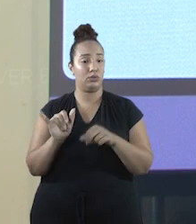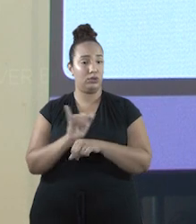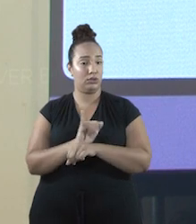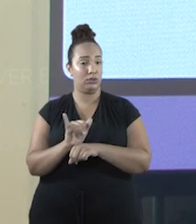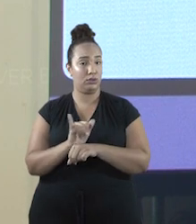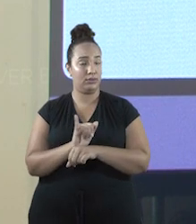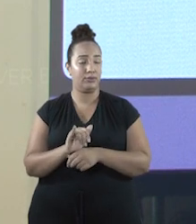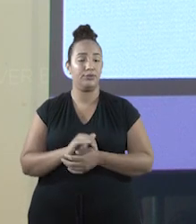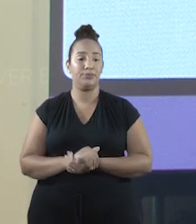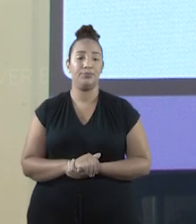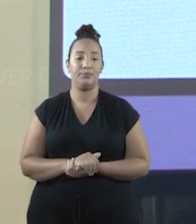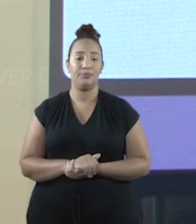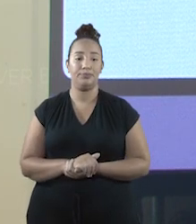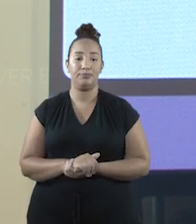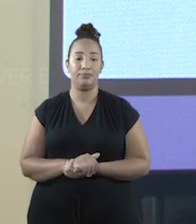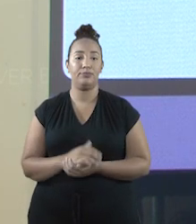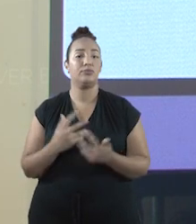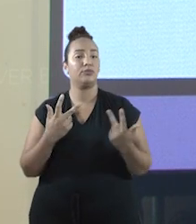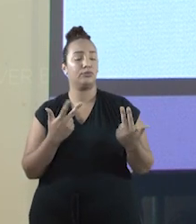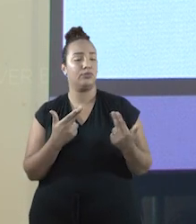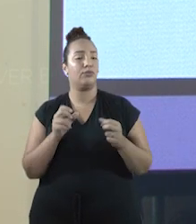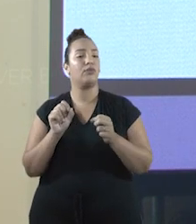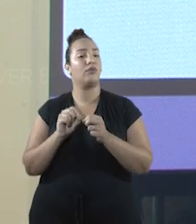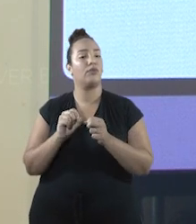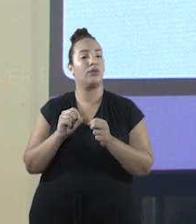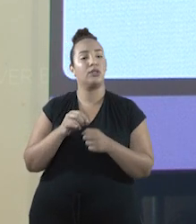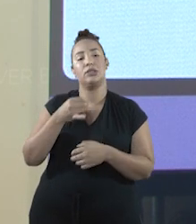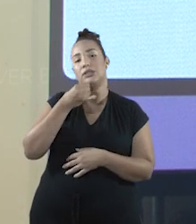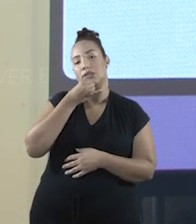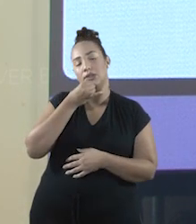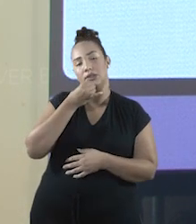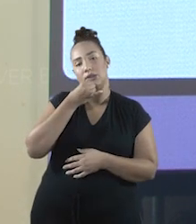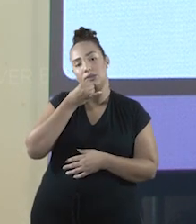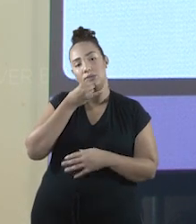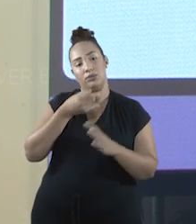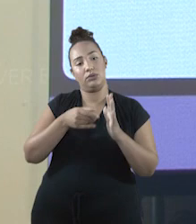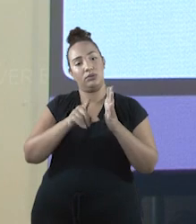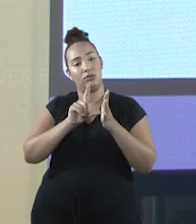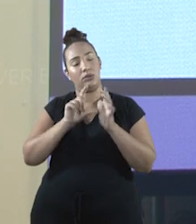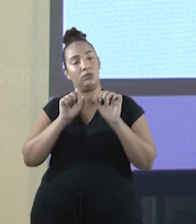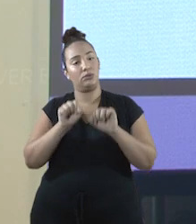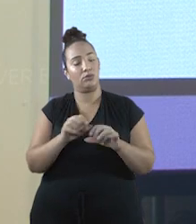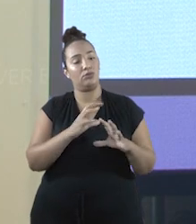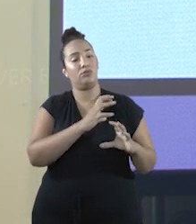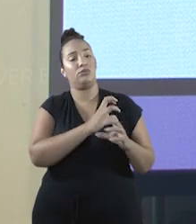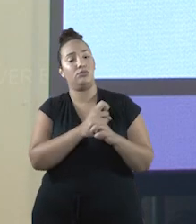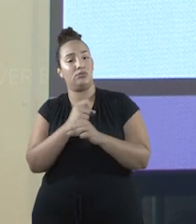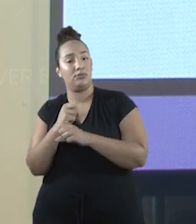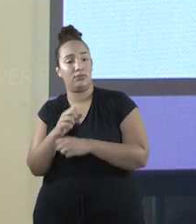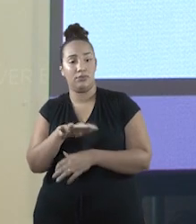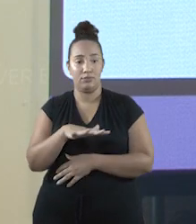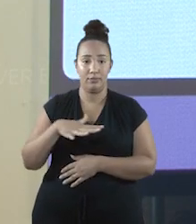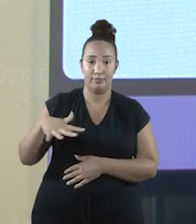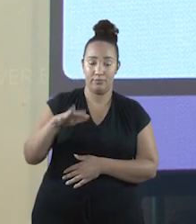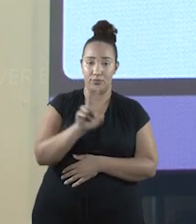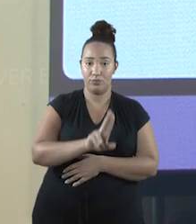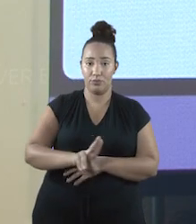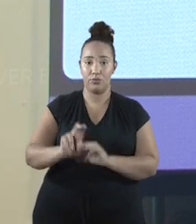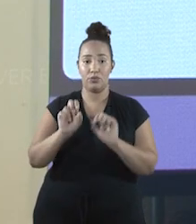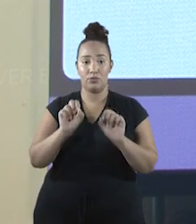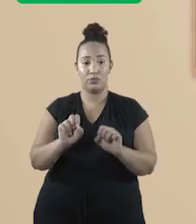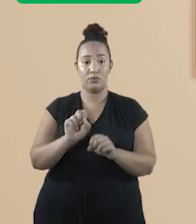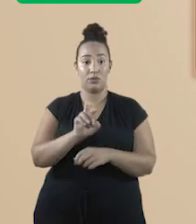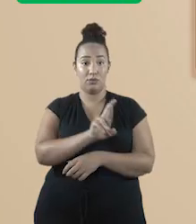Bem, assim como fizemos nos nossos exemplos, podemos calcular a área através do raio.